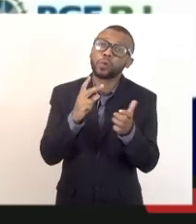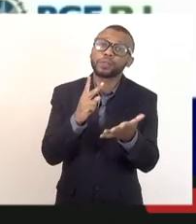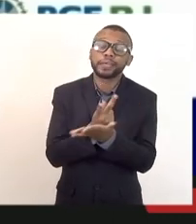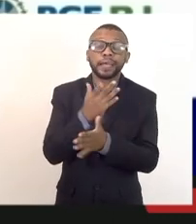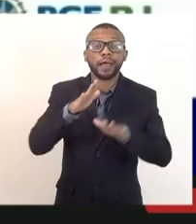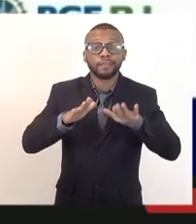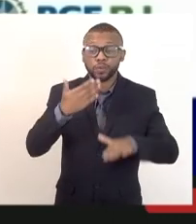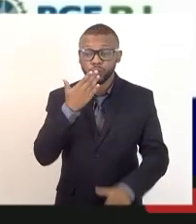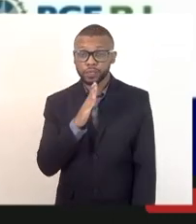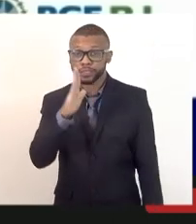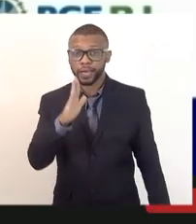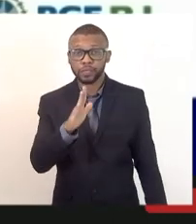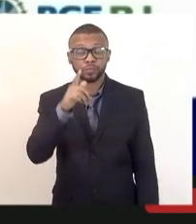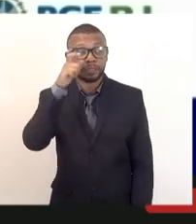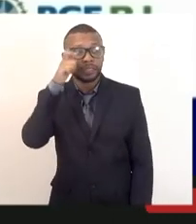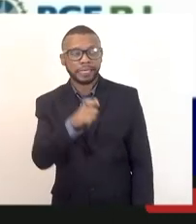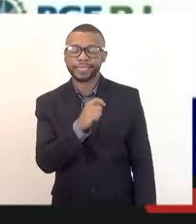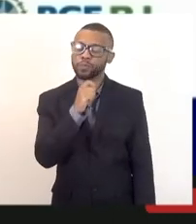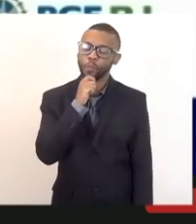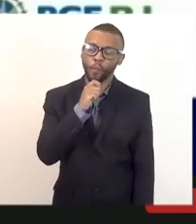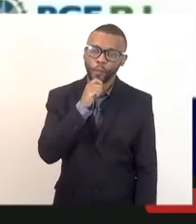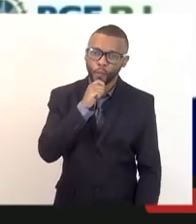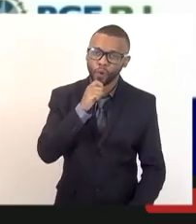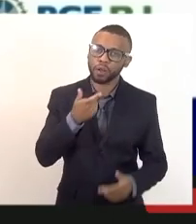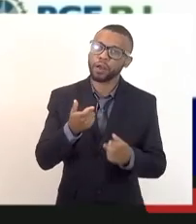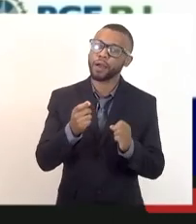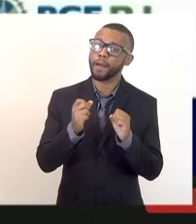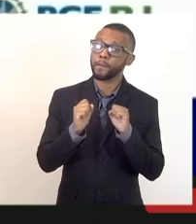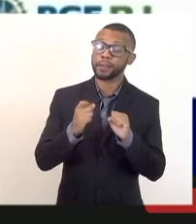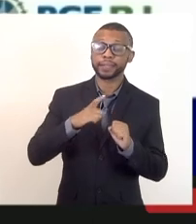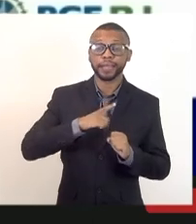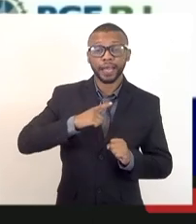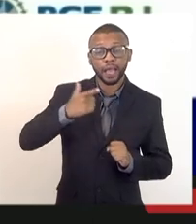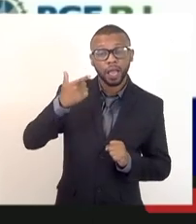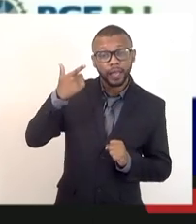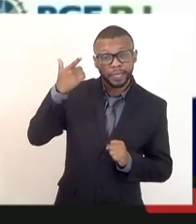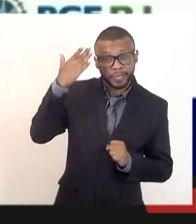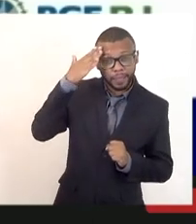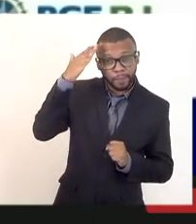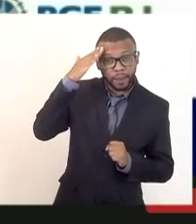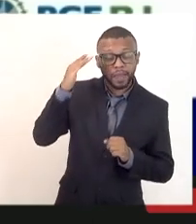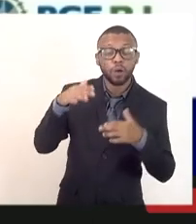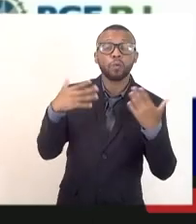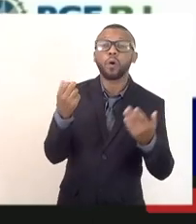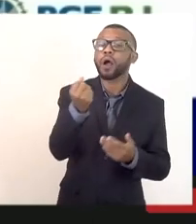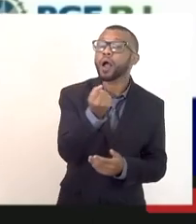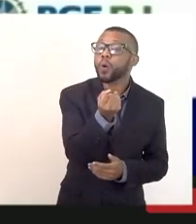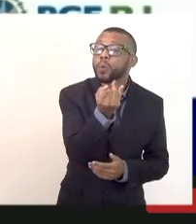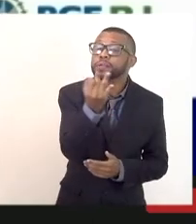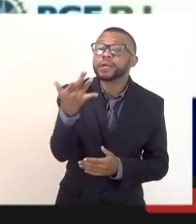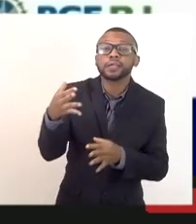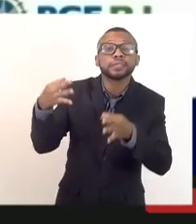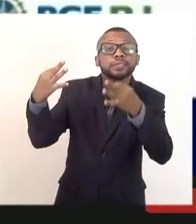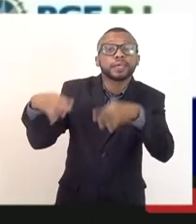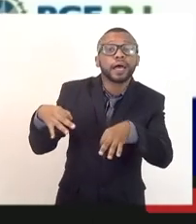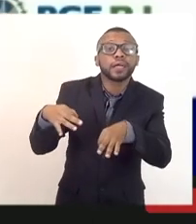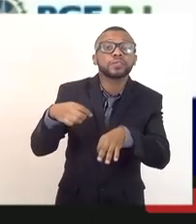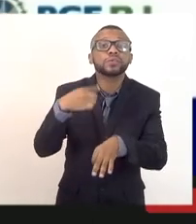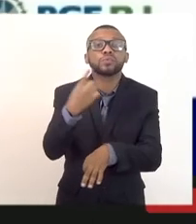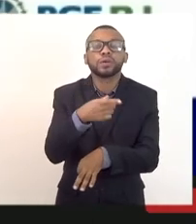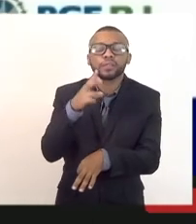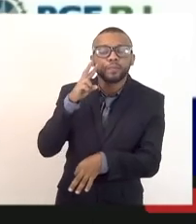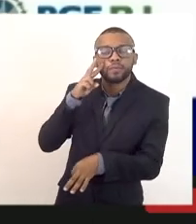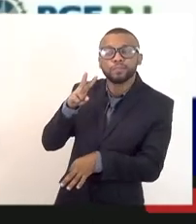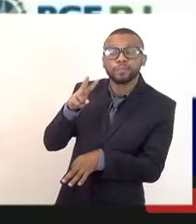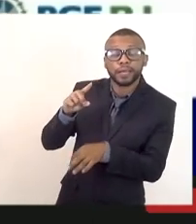ter, coronel Leandro, ciência, tem que ter noção de realmente qual é o quantitativo do número certo que a gente está lidando, para